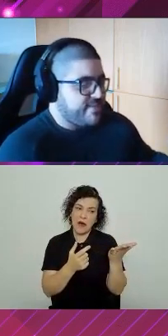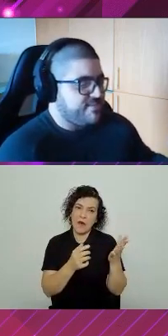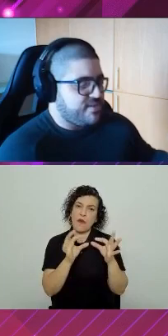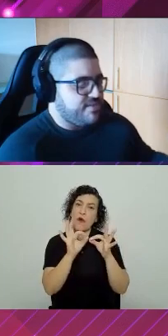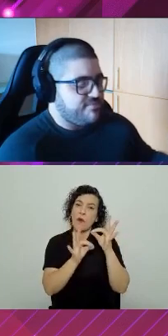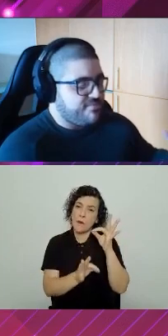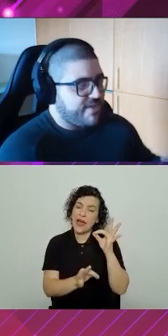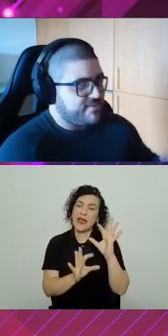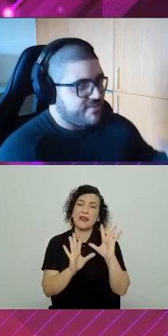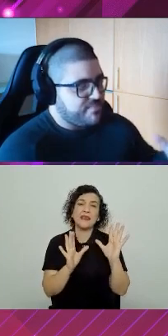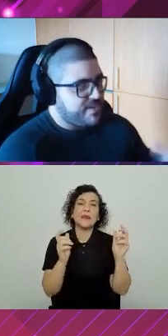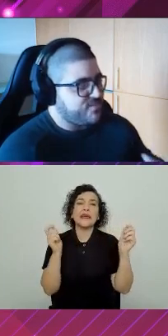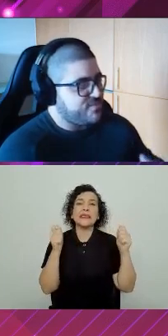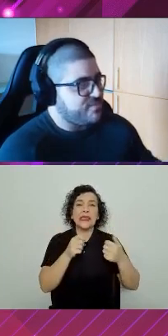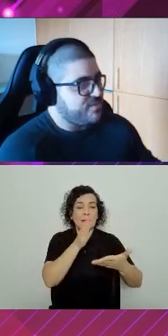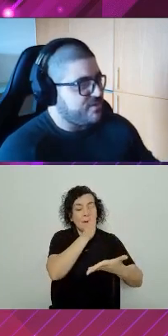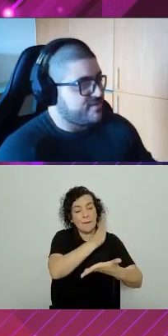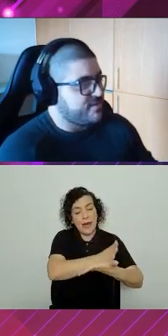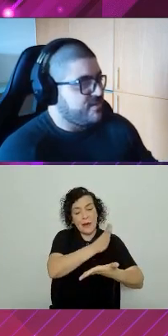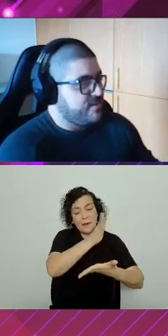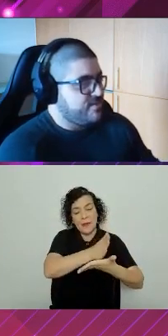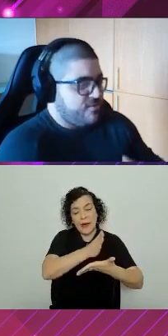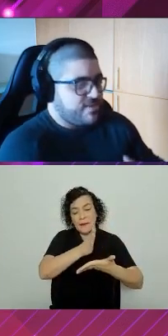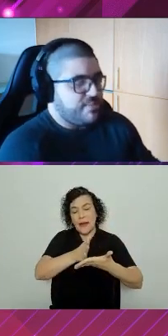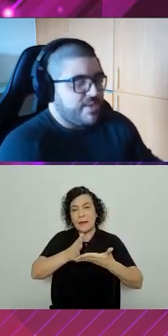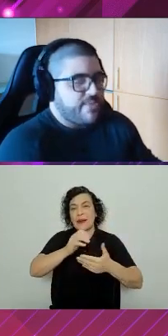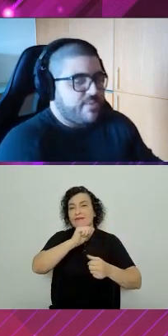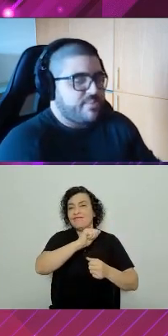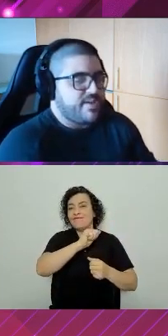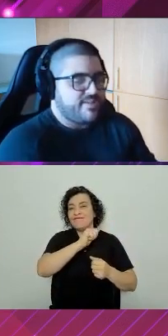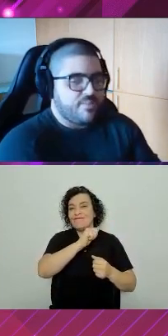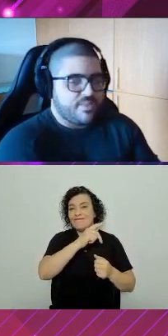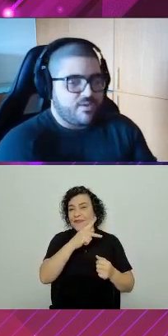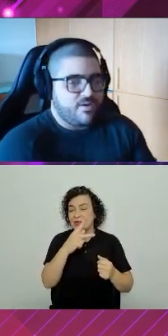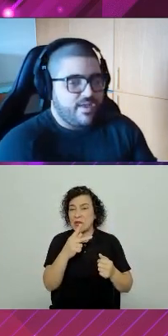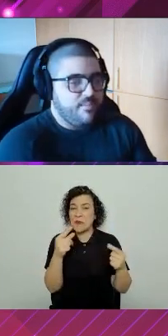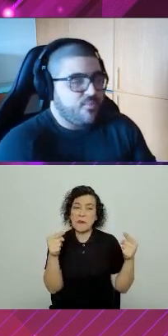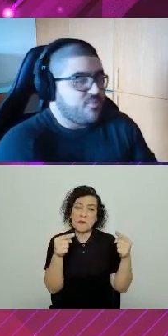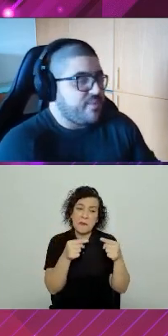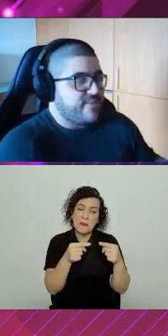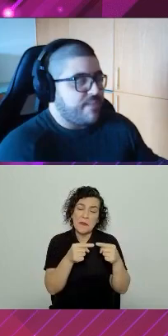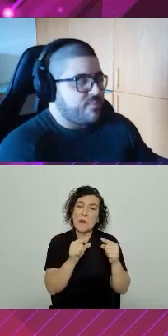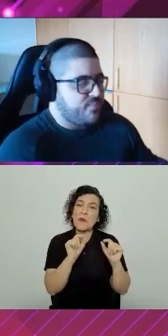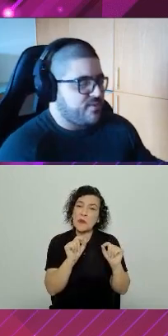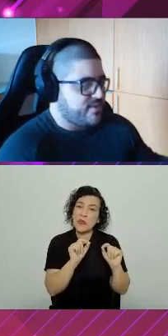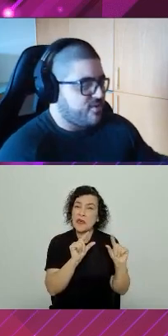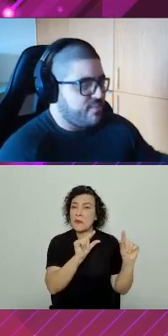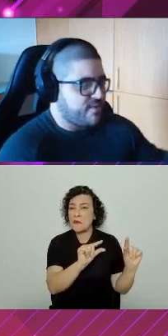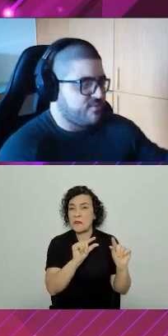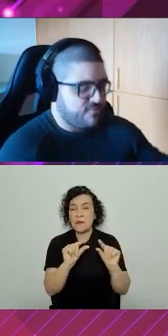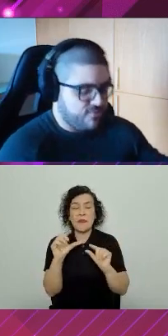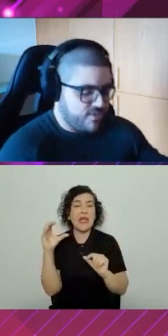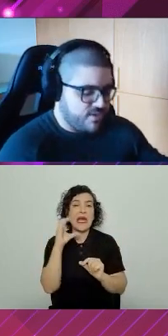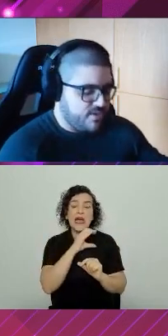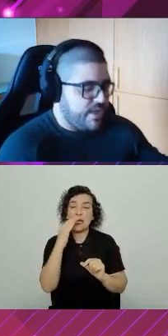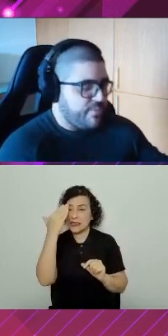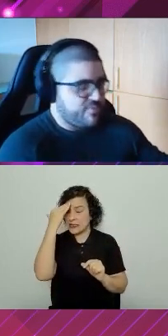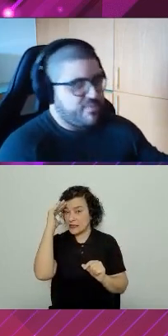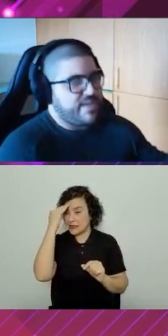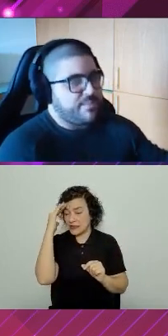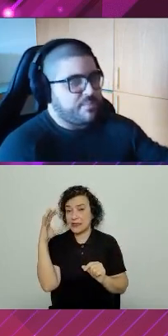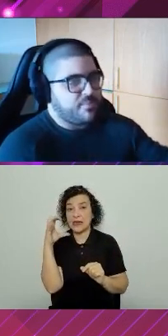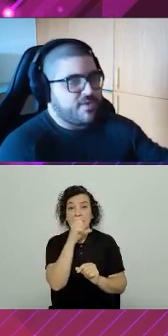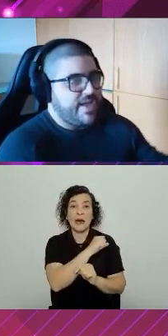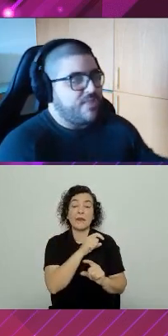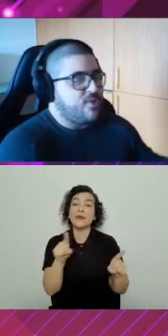mas ela é dividida em várias aplicações menores. Se eu vou trabalhar em uma aplicação menor, é muito mais rápido para eu entender como é que isso funciona. É